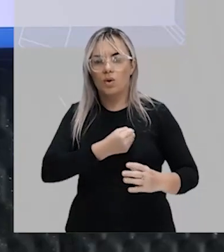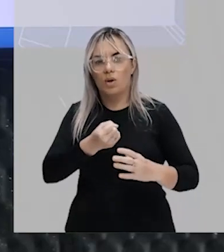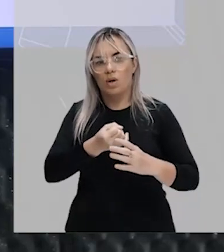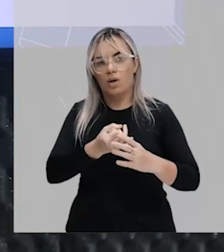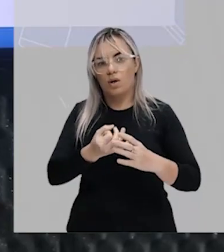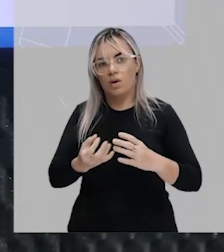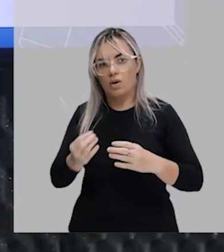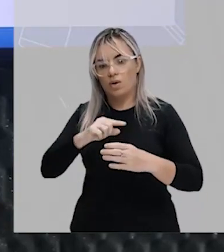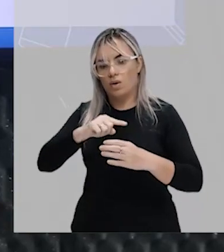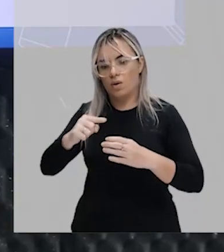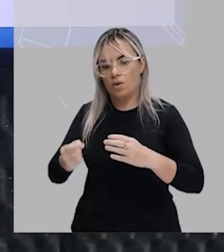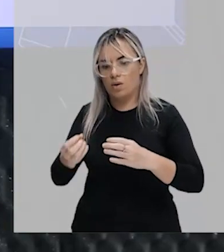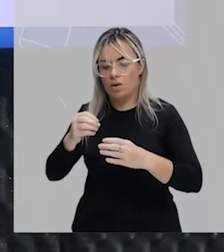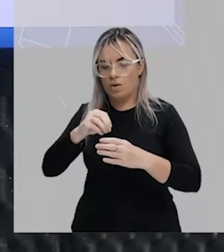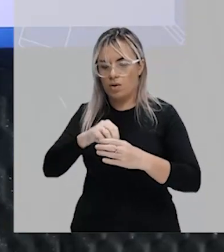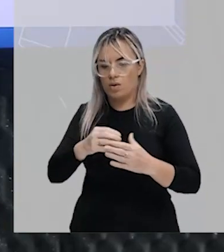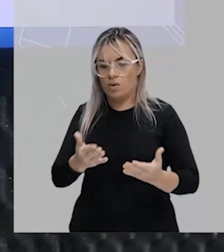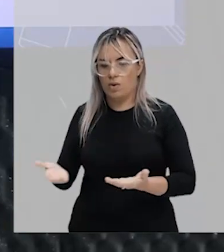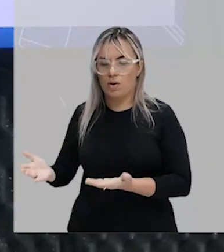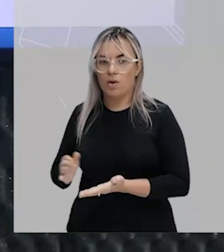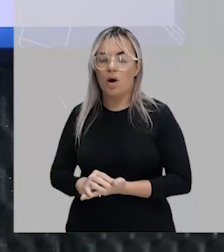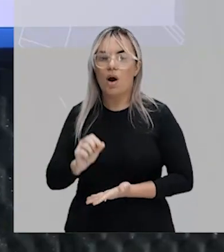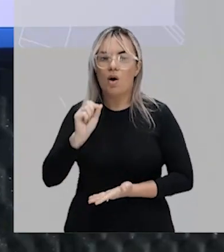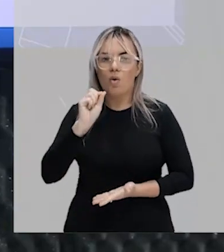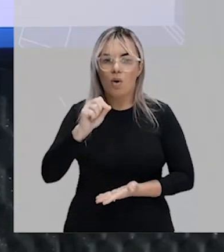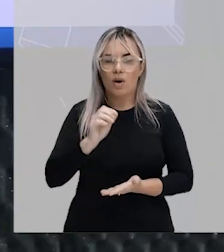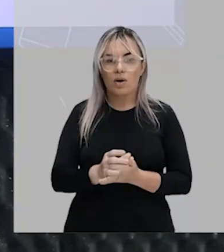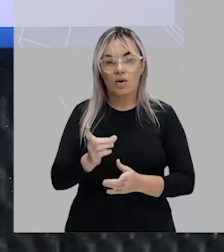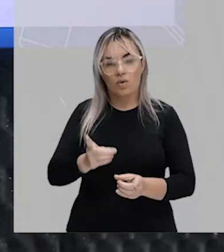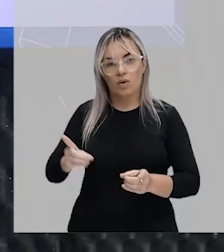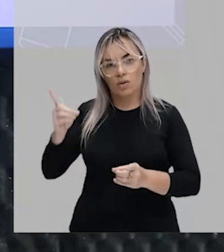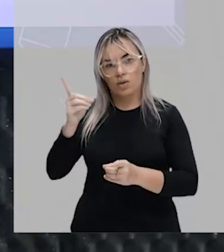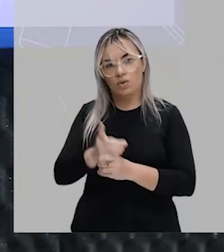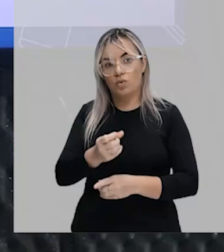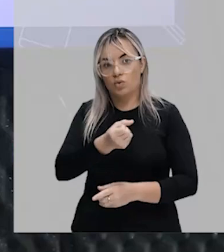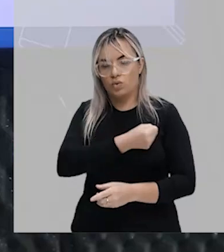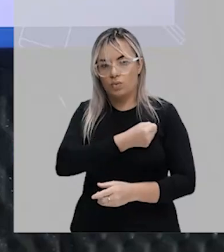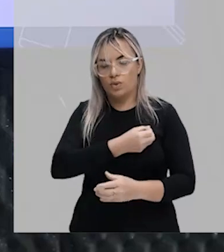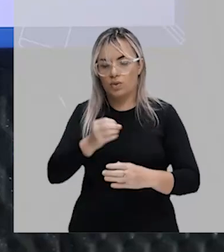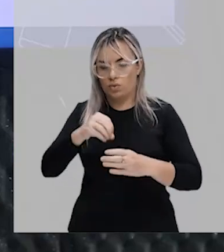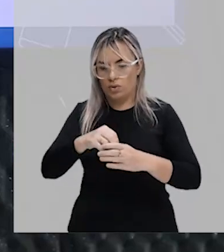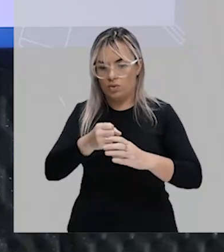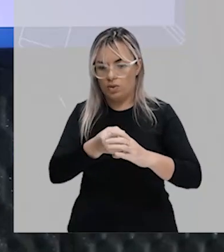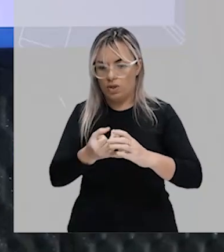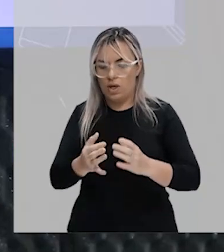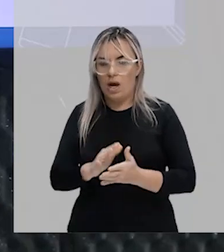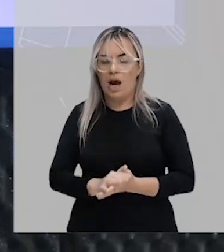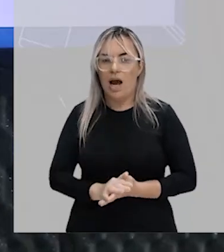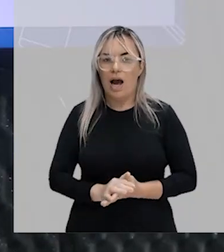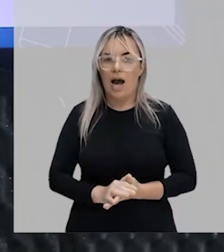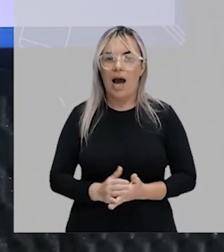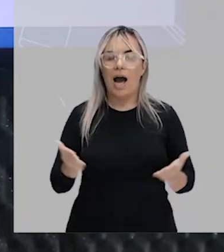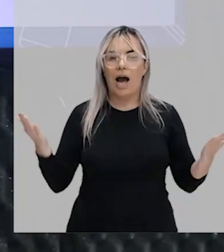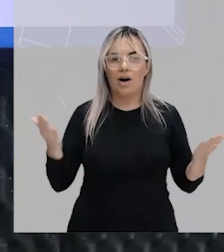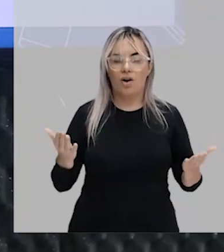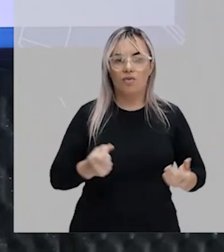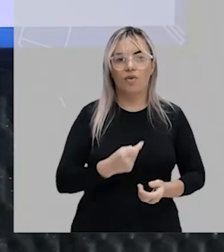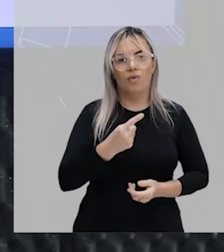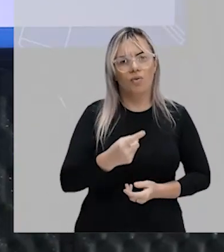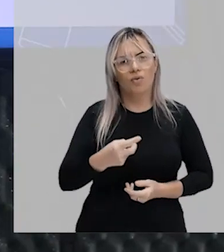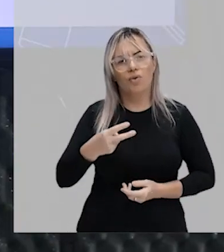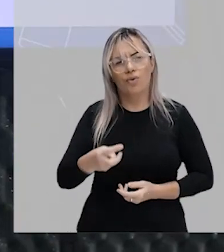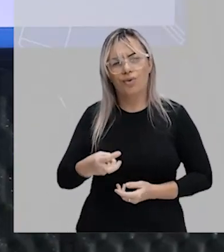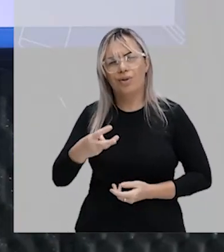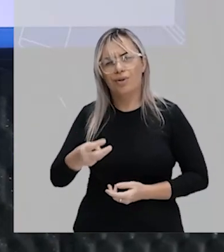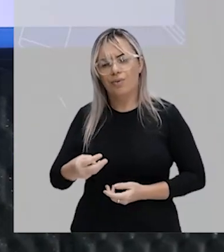não quais são, tá? Aqui eu disse quais. Para dizer quantos, só conferir, não não? Então, nesse sentido, eu já posso